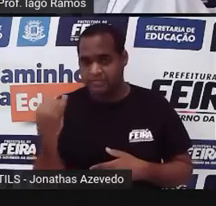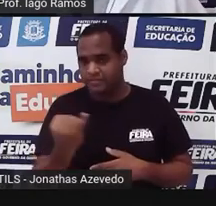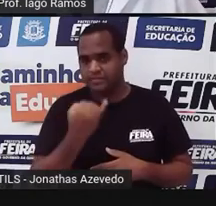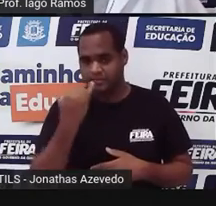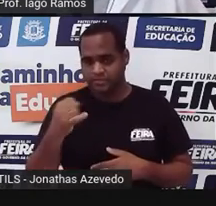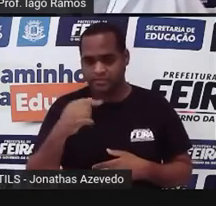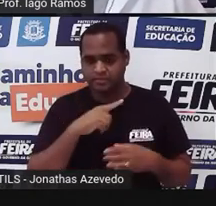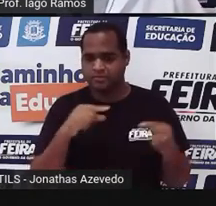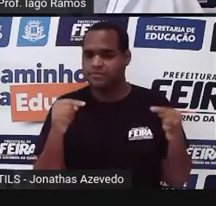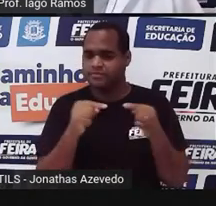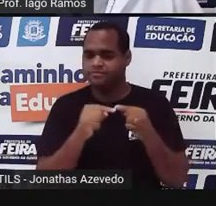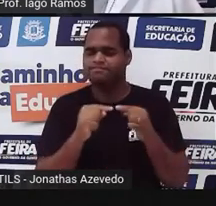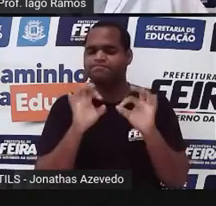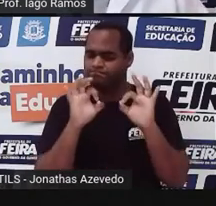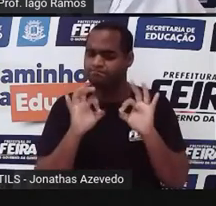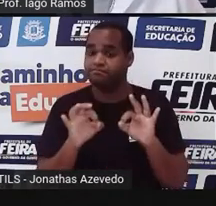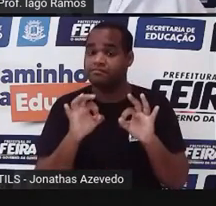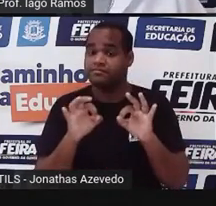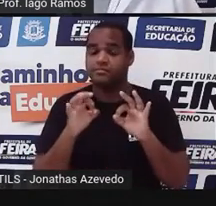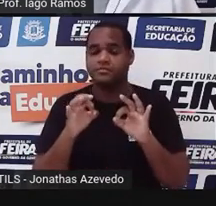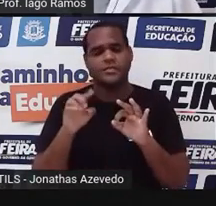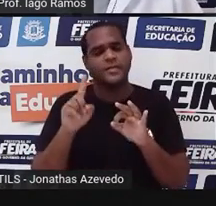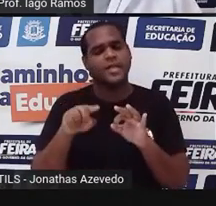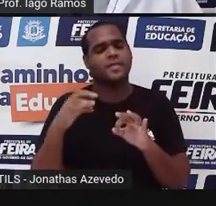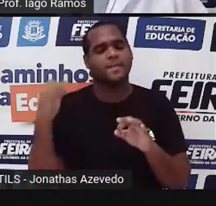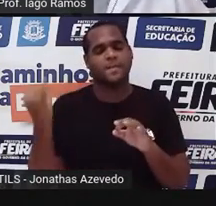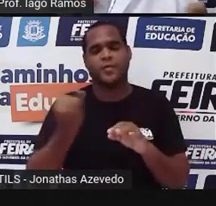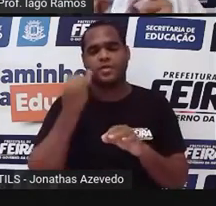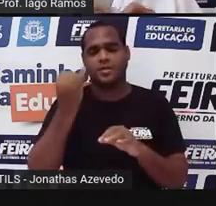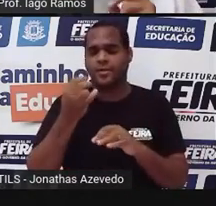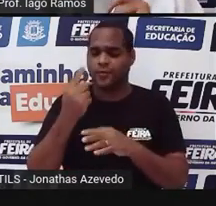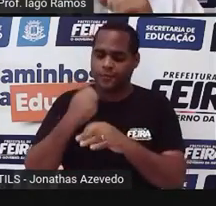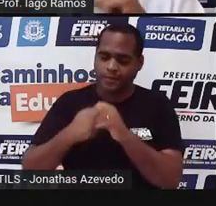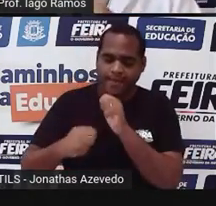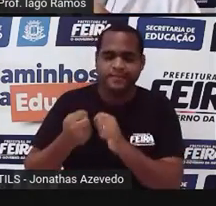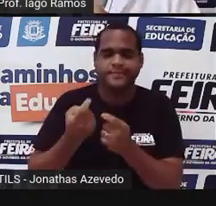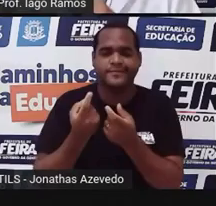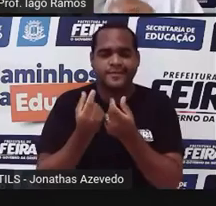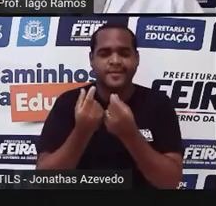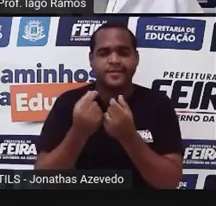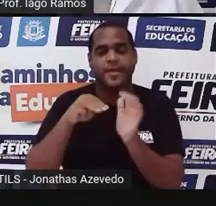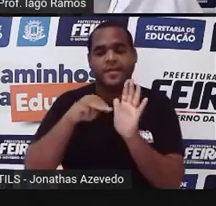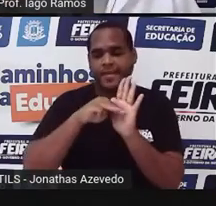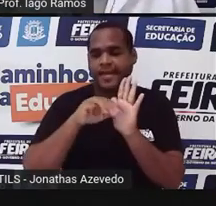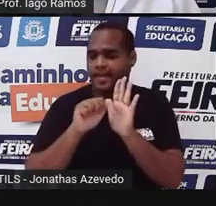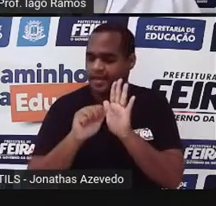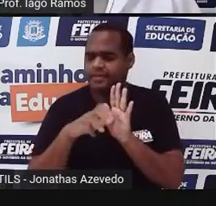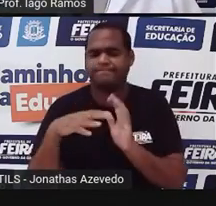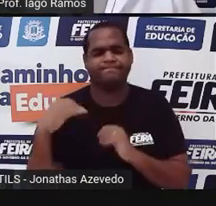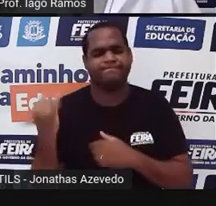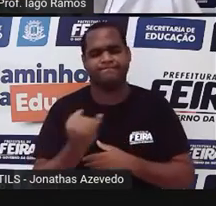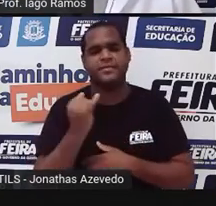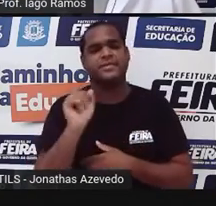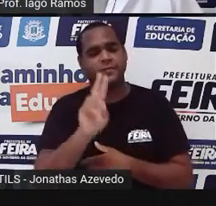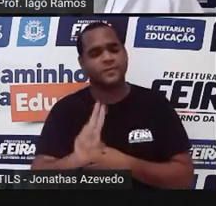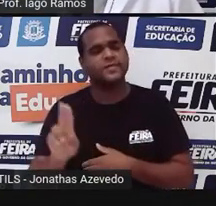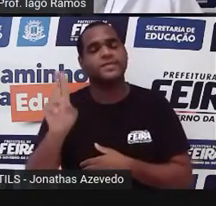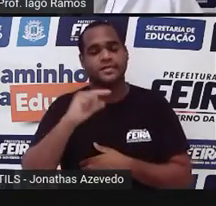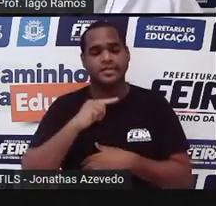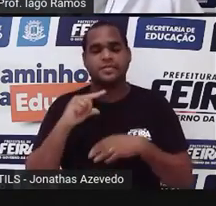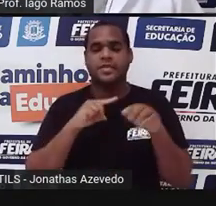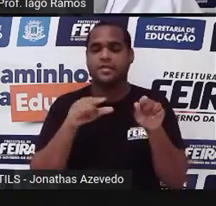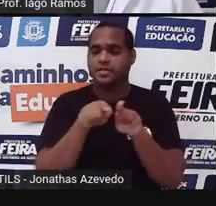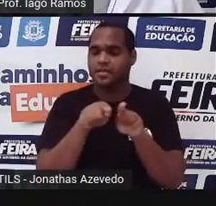aqui da finança, né? Das finanças é muito importante e a média aritmética é muito usado, né?